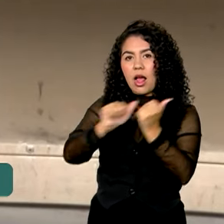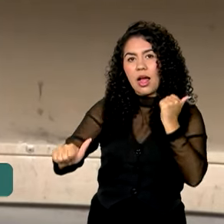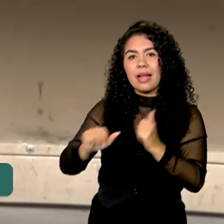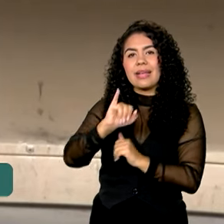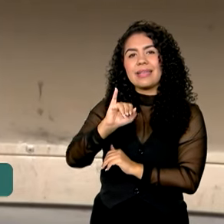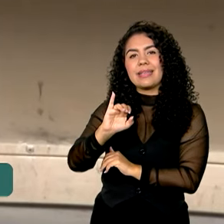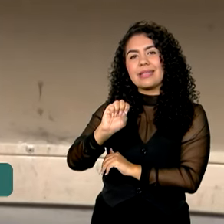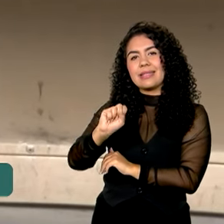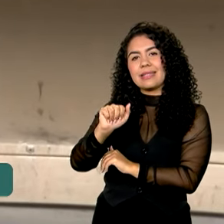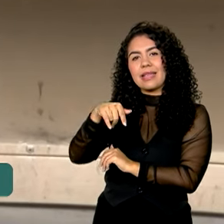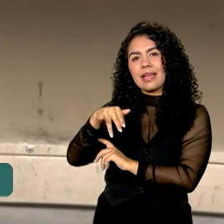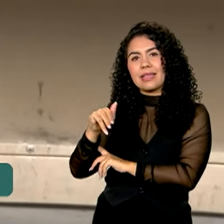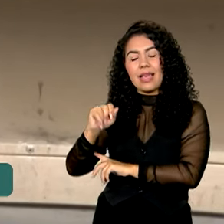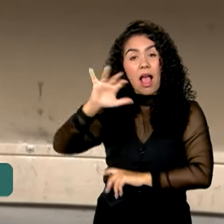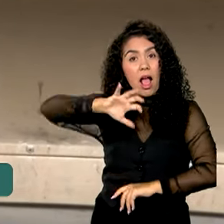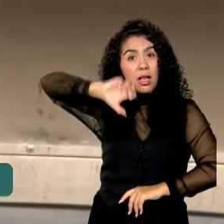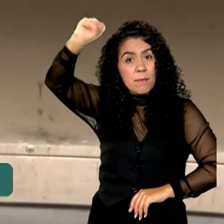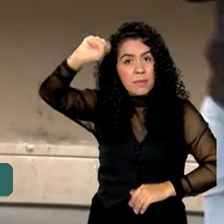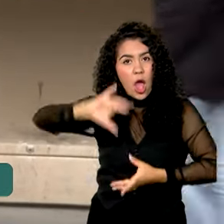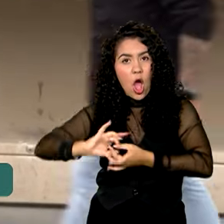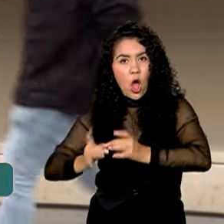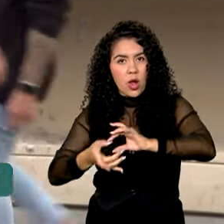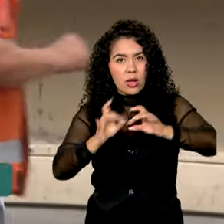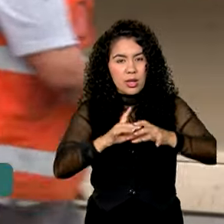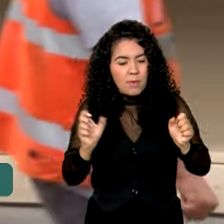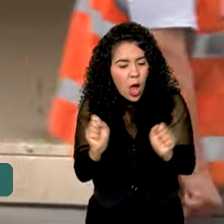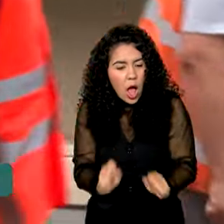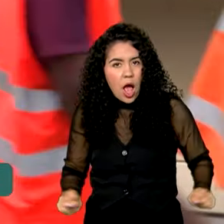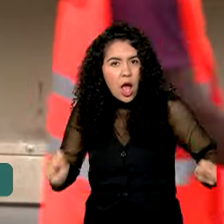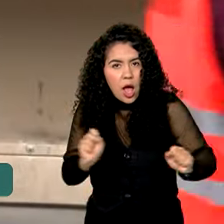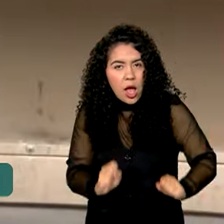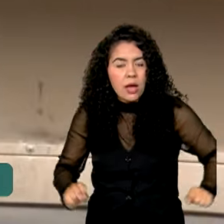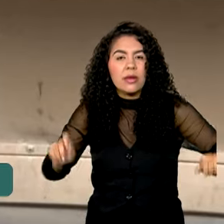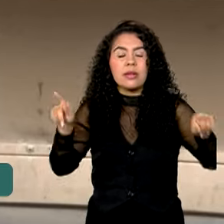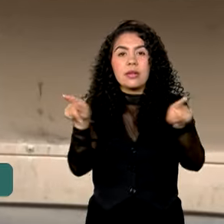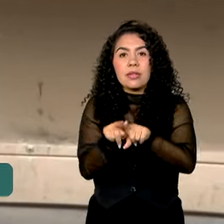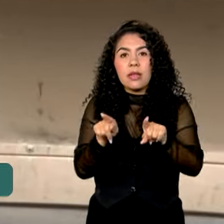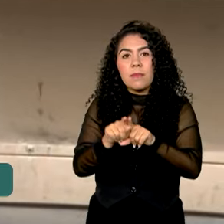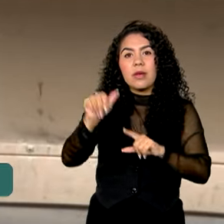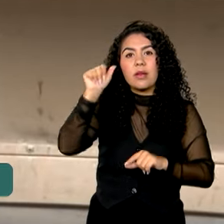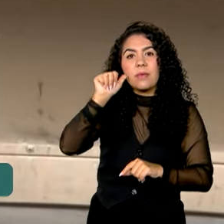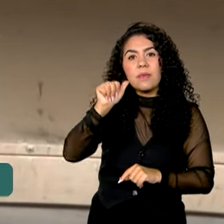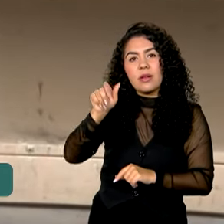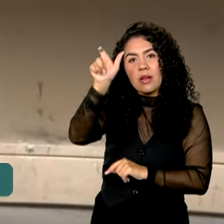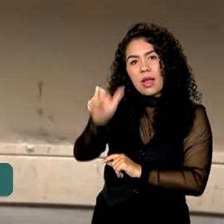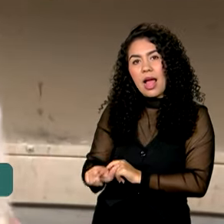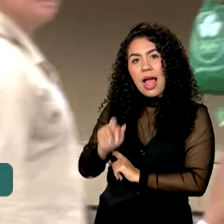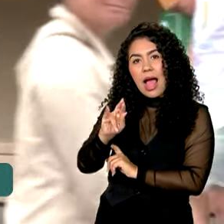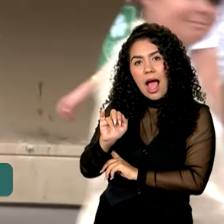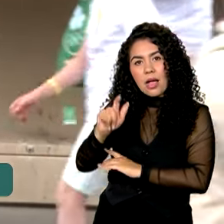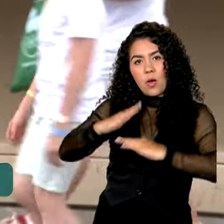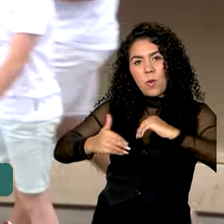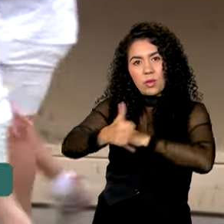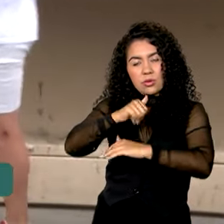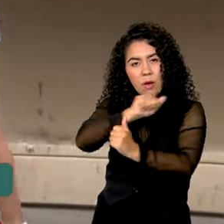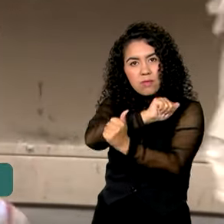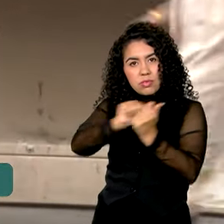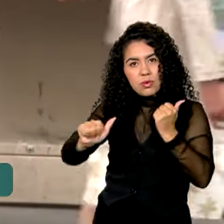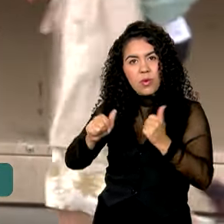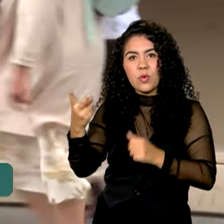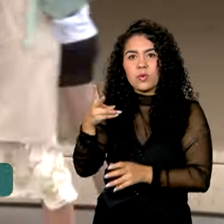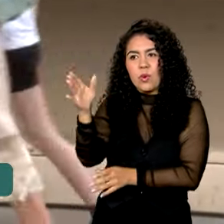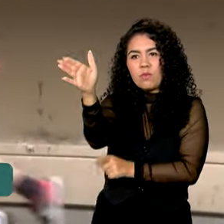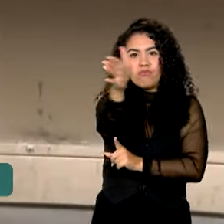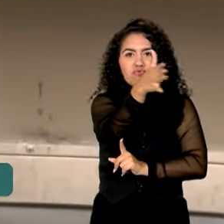olímpico da canoagem, e a jogadora de rugby da seleção brasileira, Raquel Koshan, serão os porta